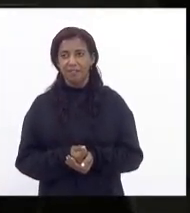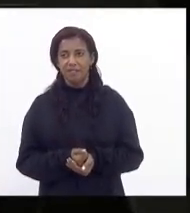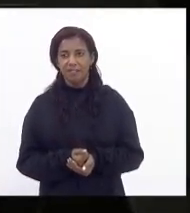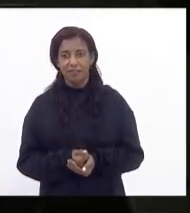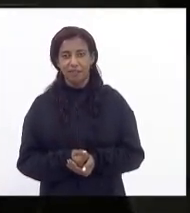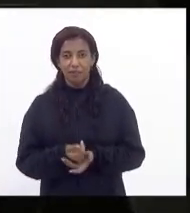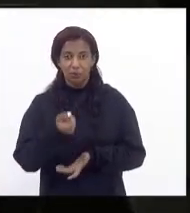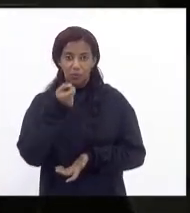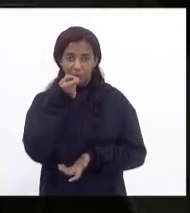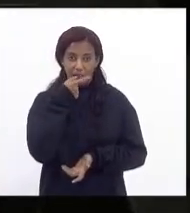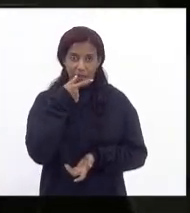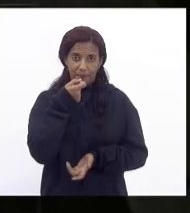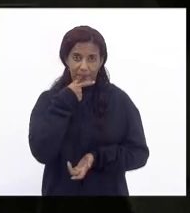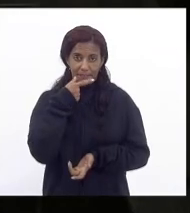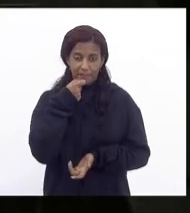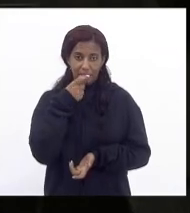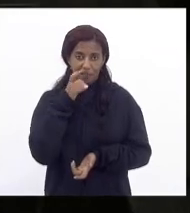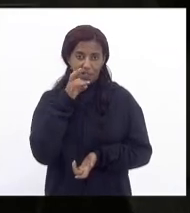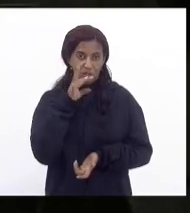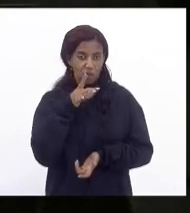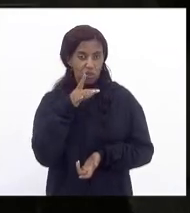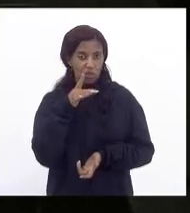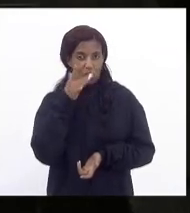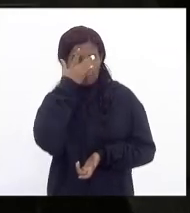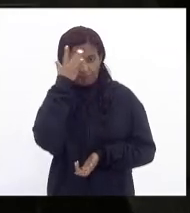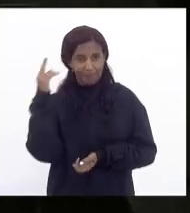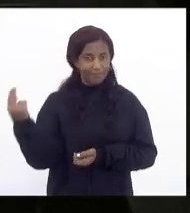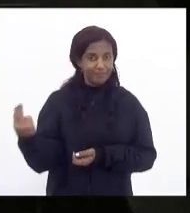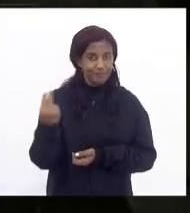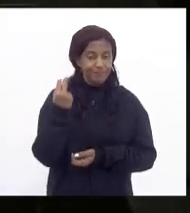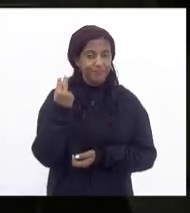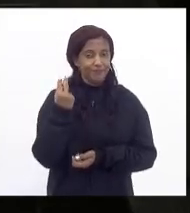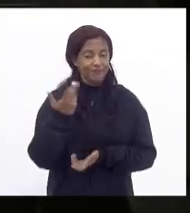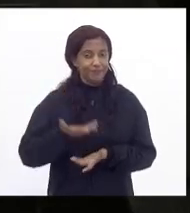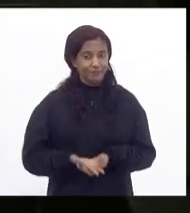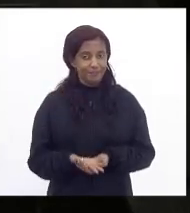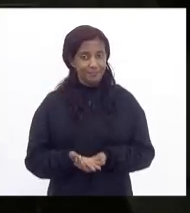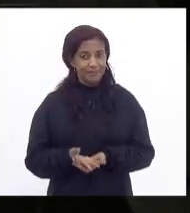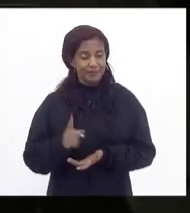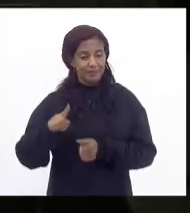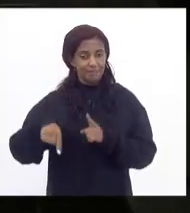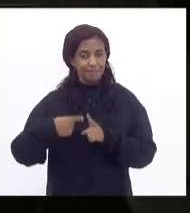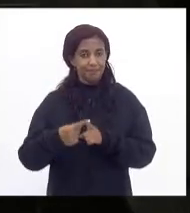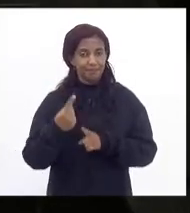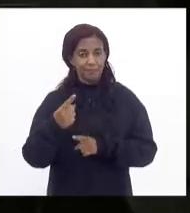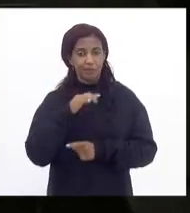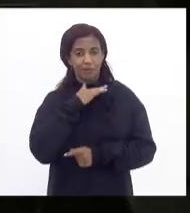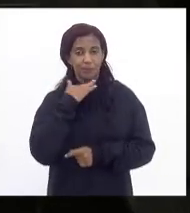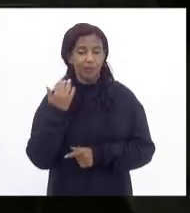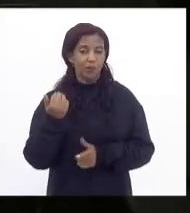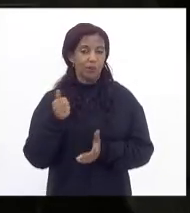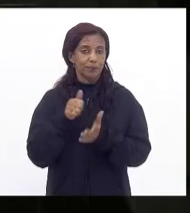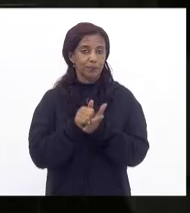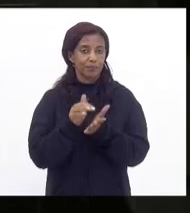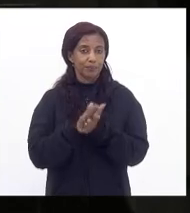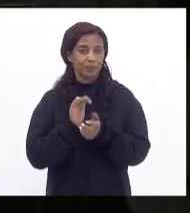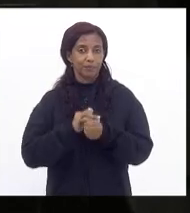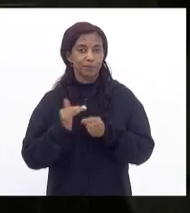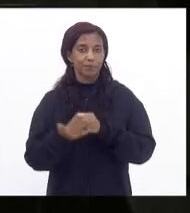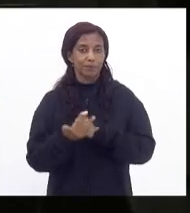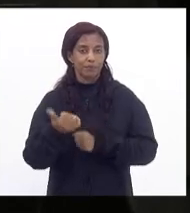cloroquina só para engleger até ser mais um óbito registrado por covid